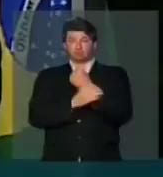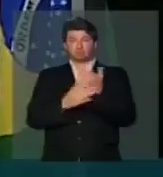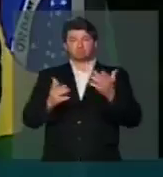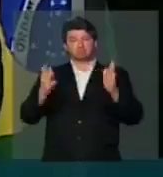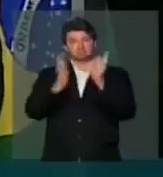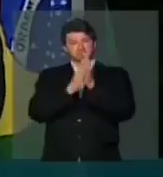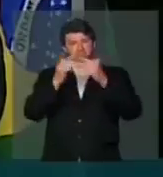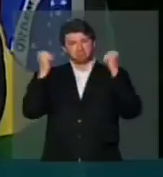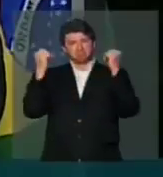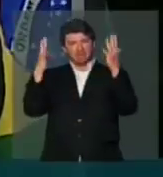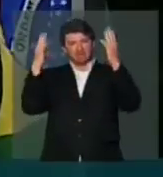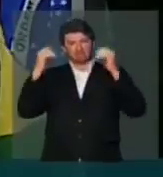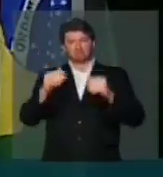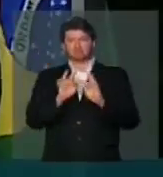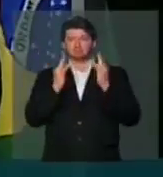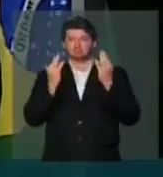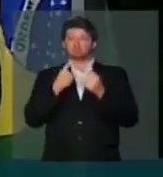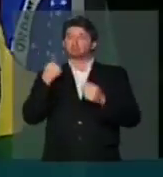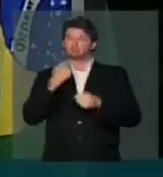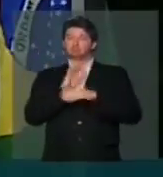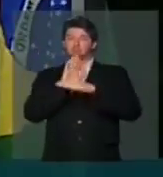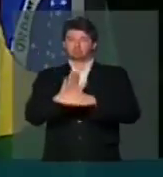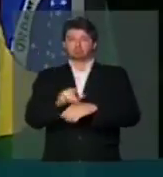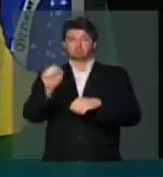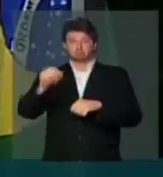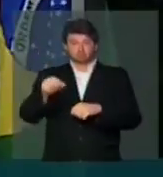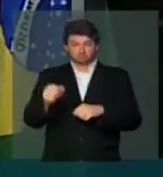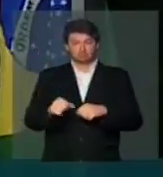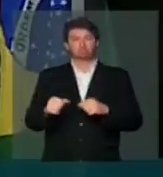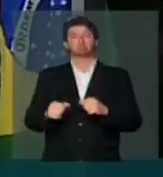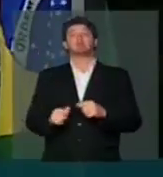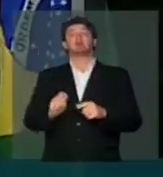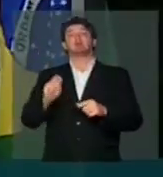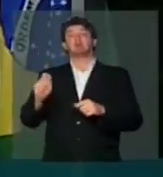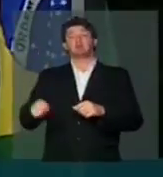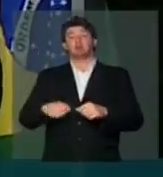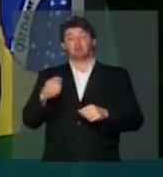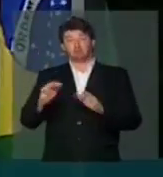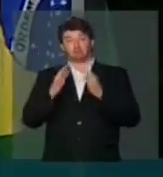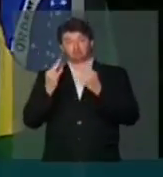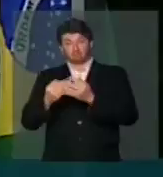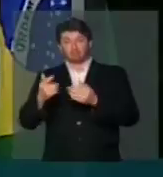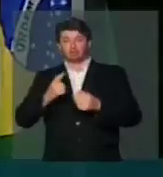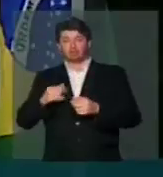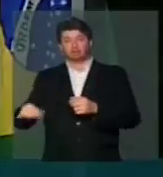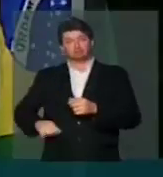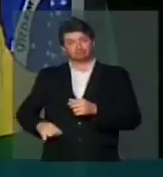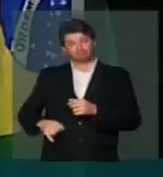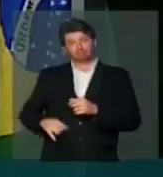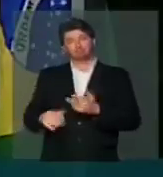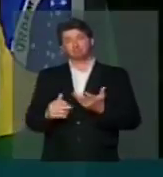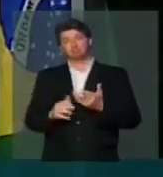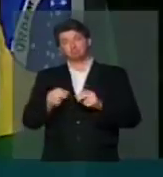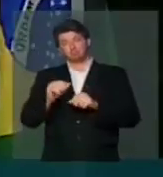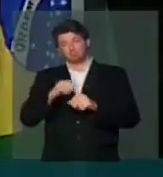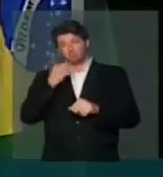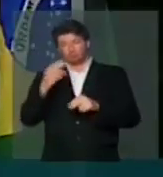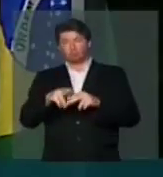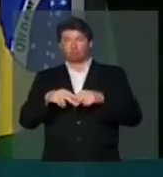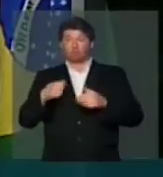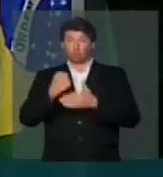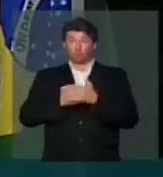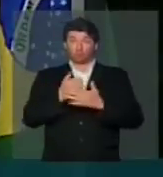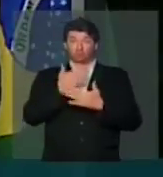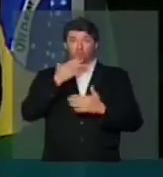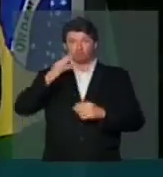Parabéns às famílias, somos solidários àqueles que tiveram seus familiares como vítimas na luta como verdadeiros